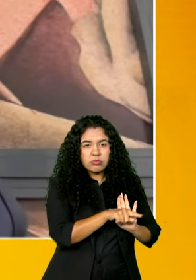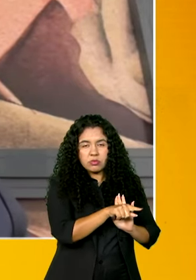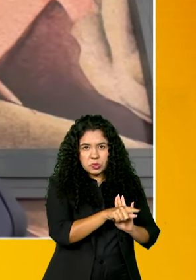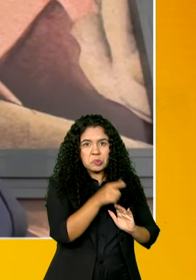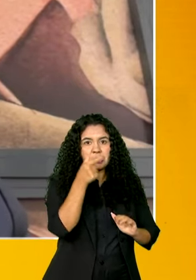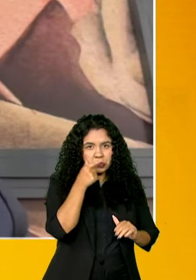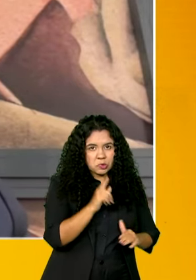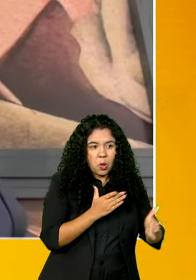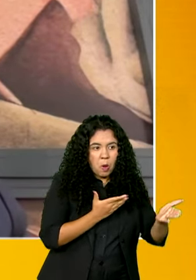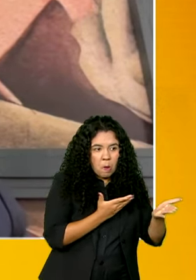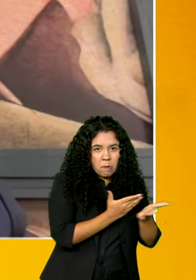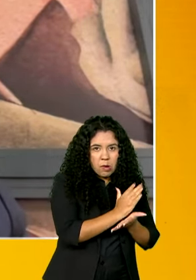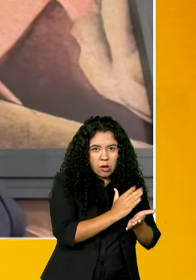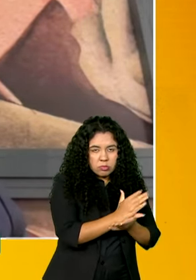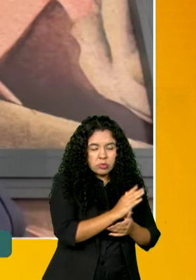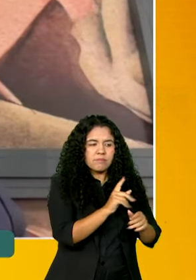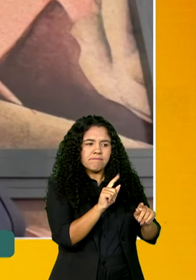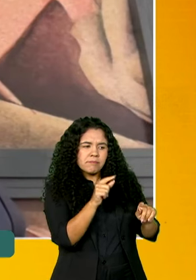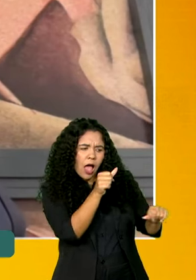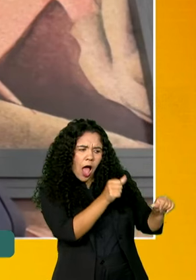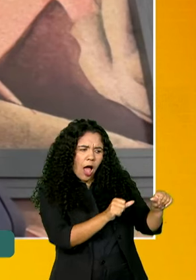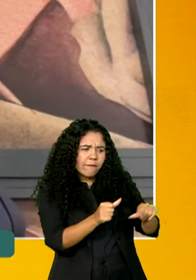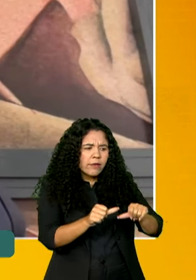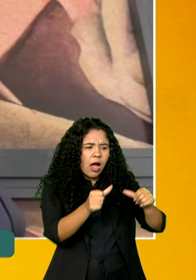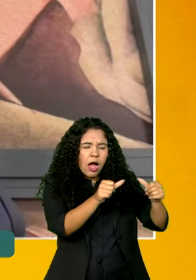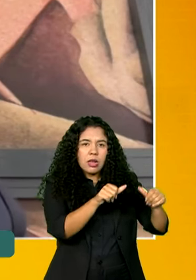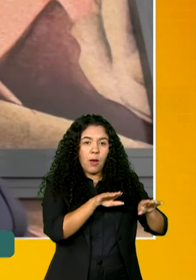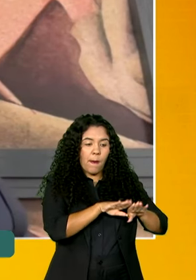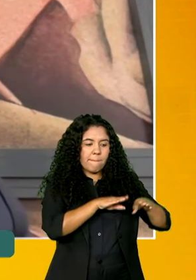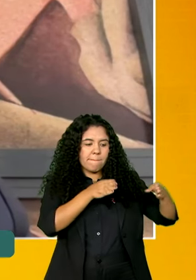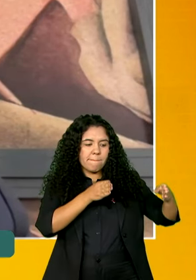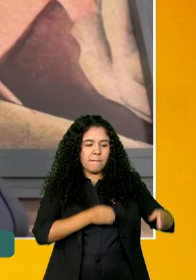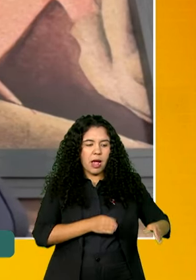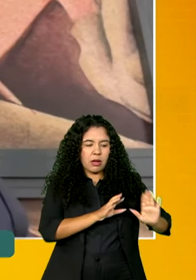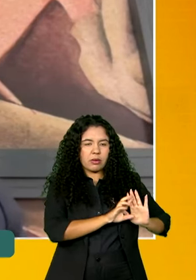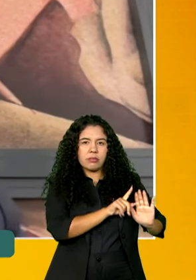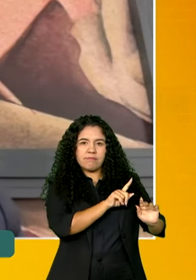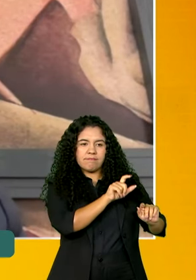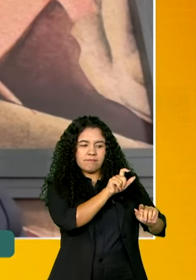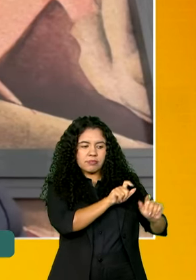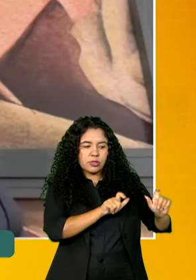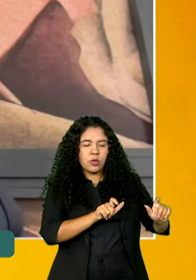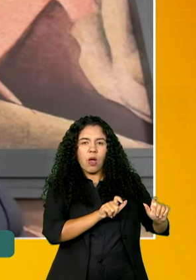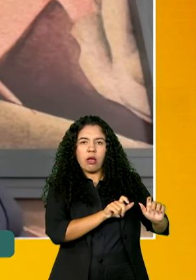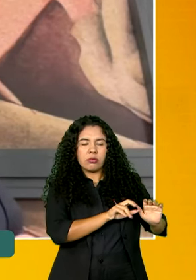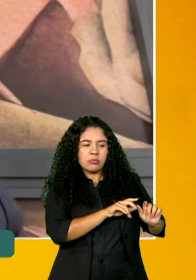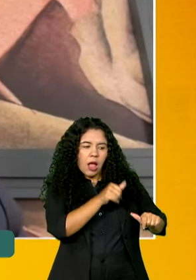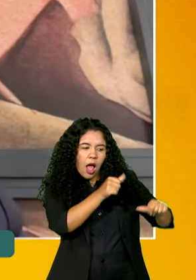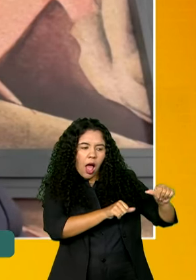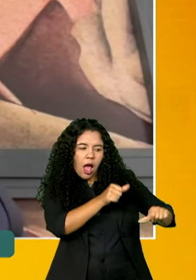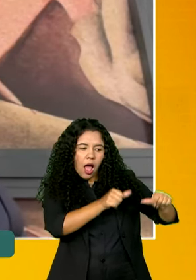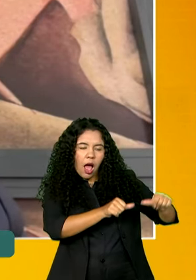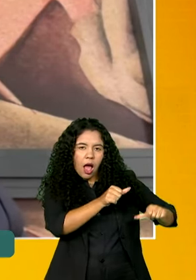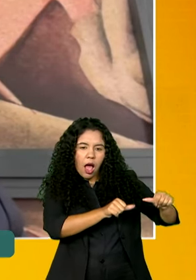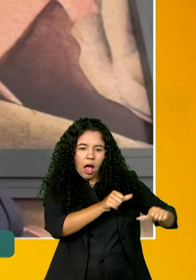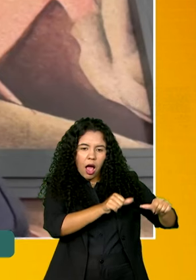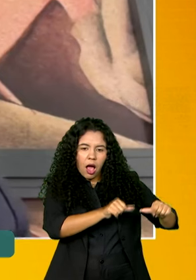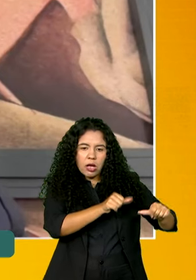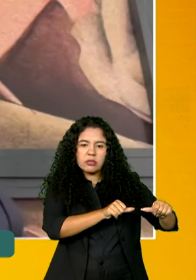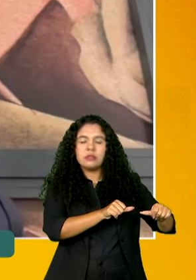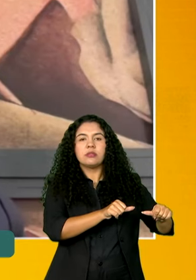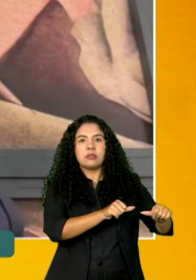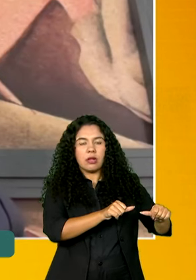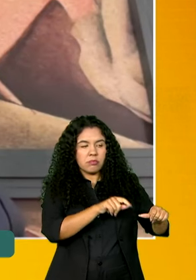todo mundo que participou, eles serão avaliados por uma banca qualificada e aqueles com potencial para divulgação, que tenham a